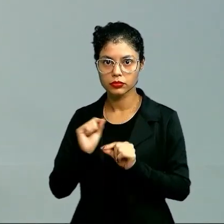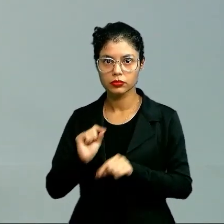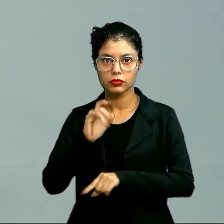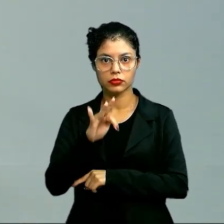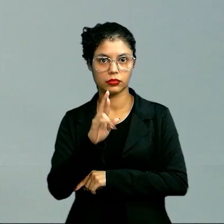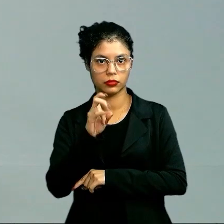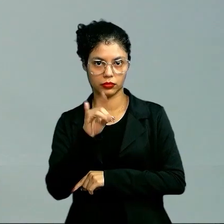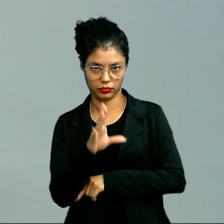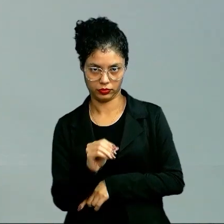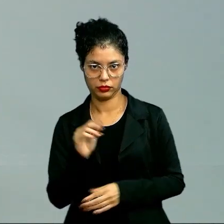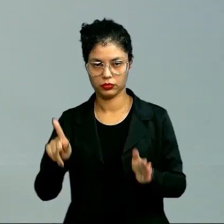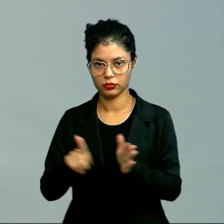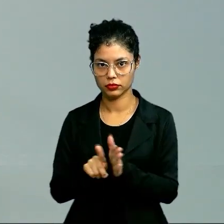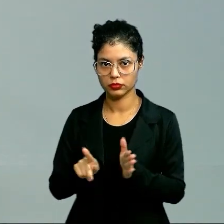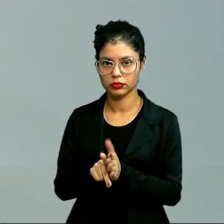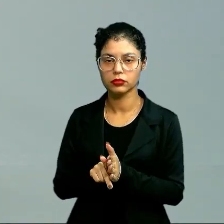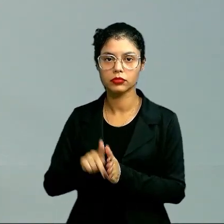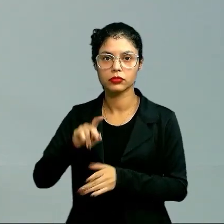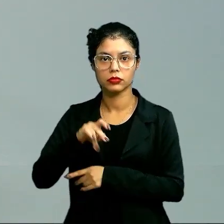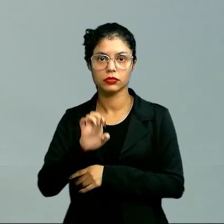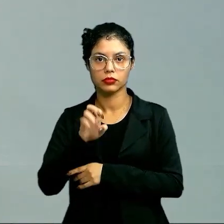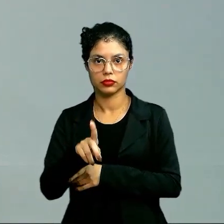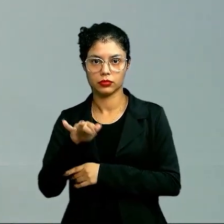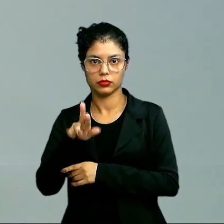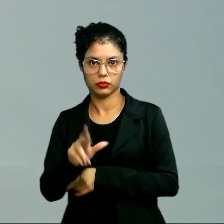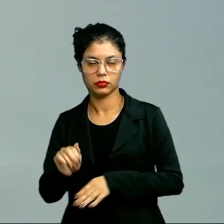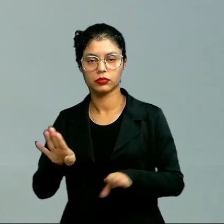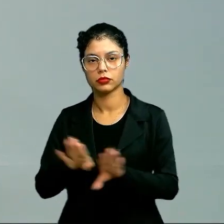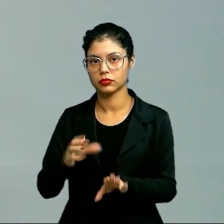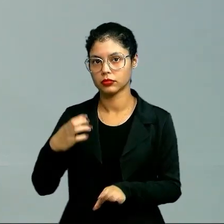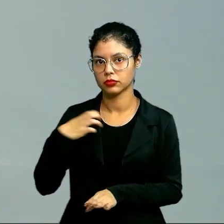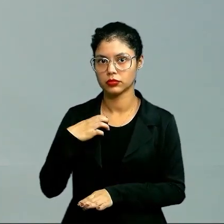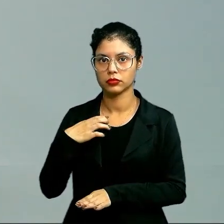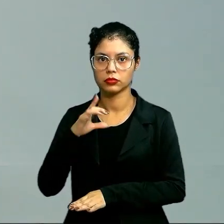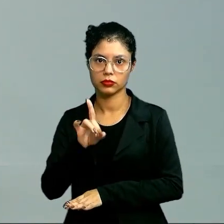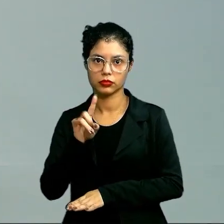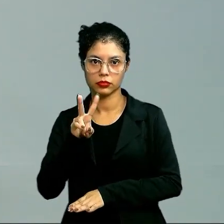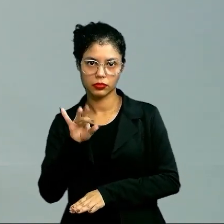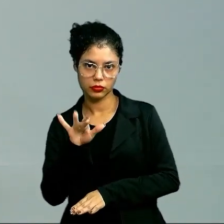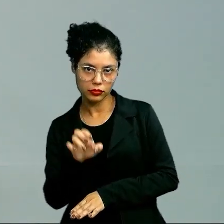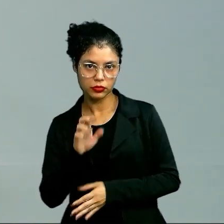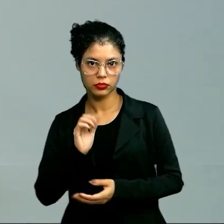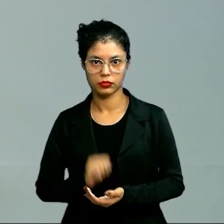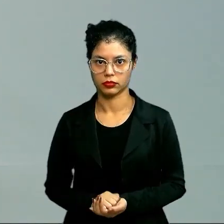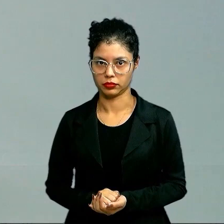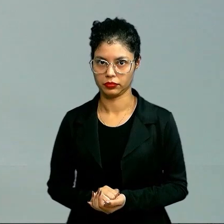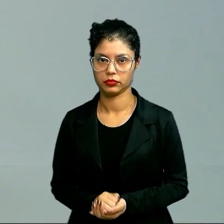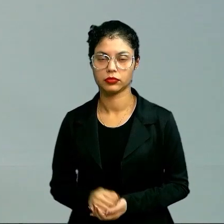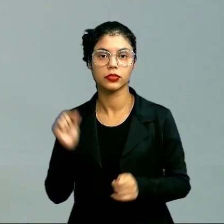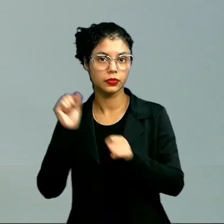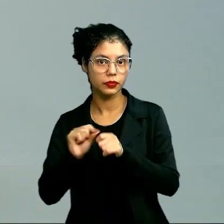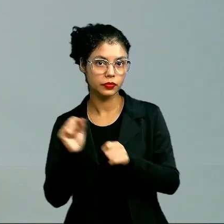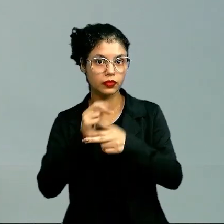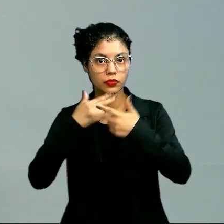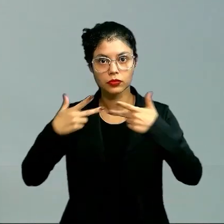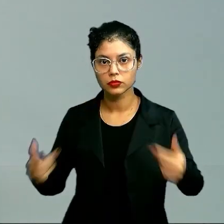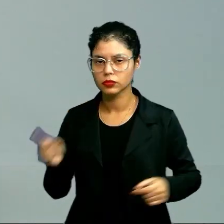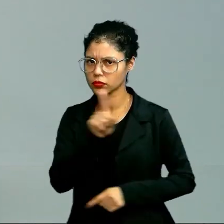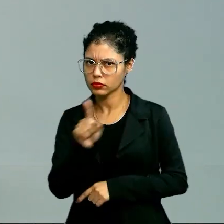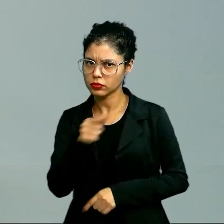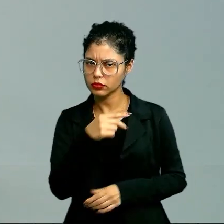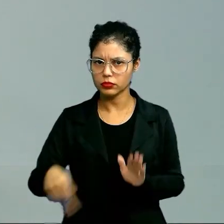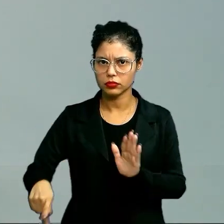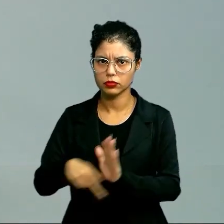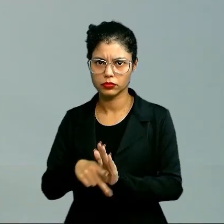imperativo categórico de Immanuel Kant e a ética do dever pelo dever. Fazer as coisas não